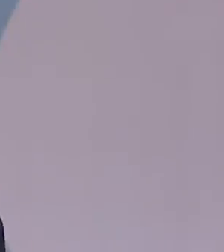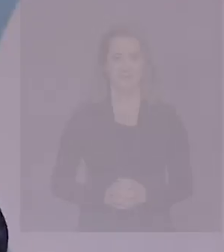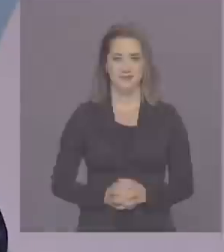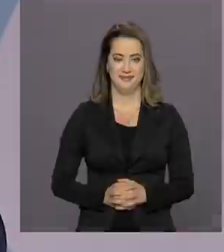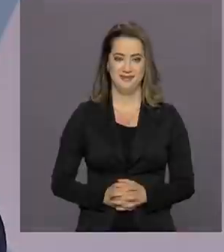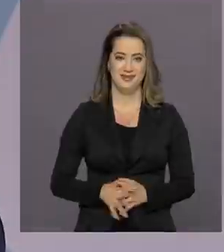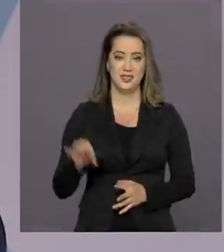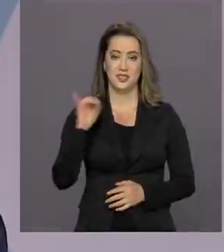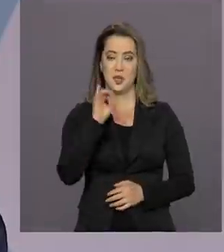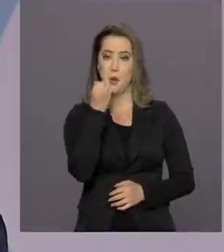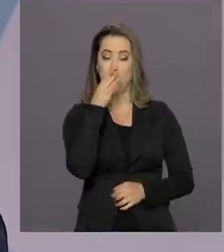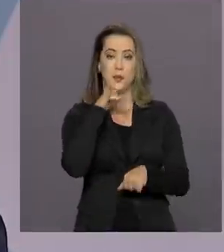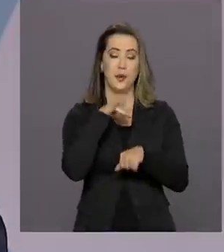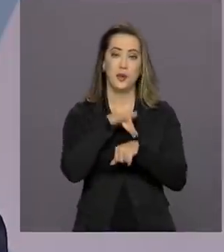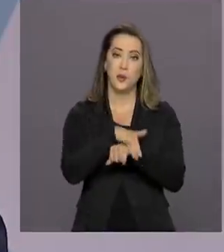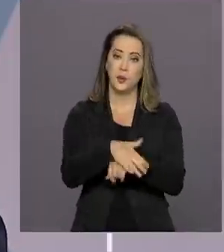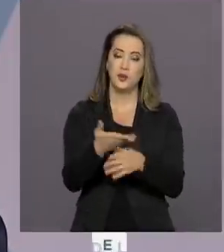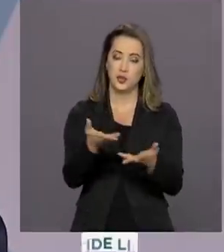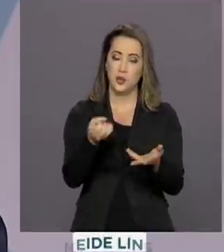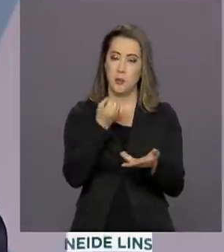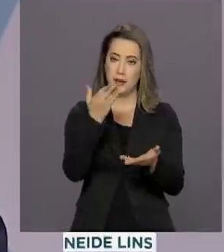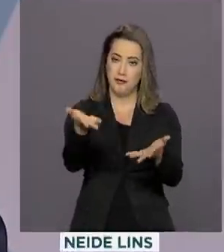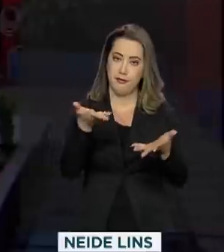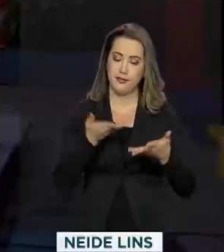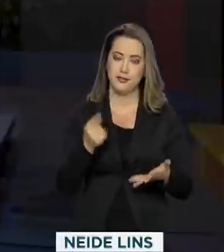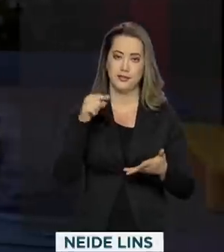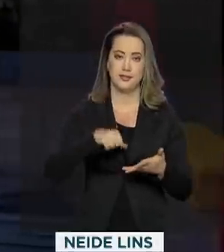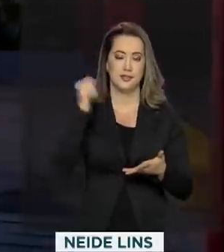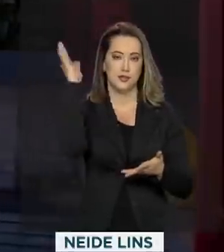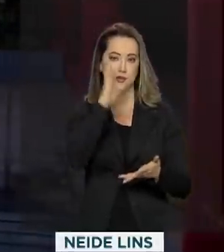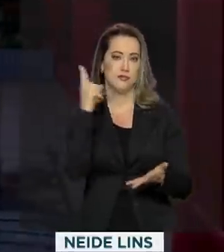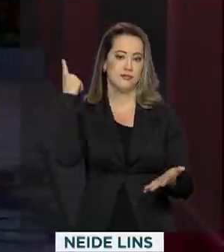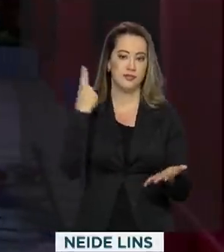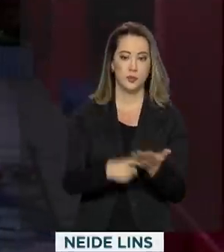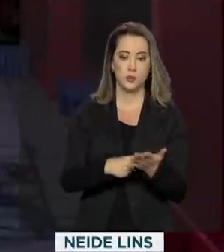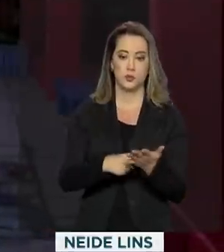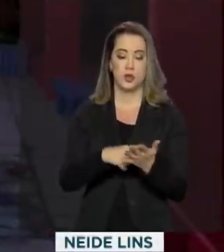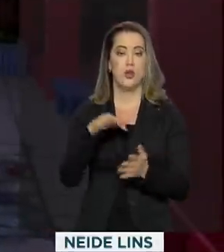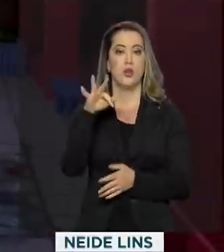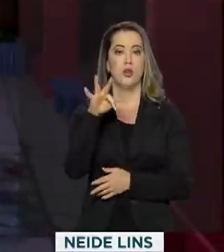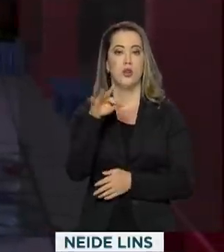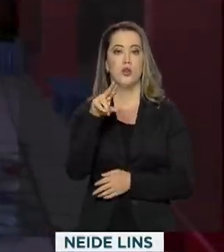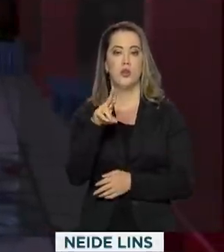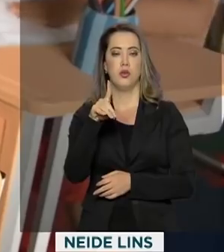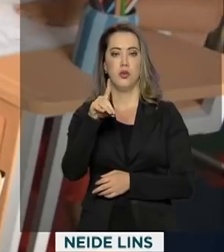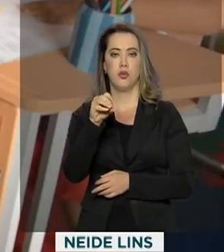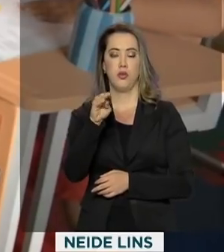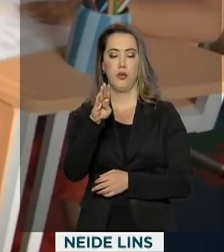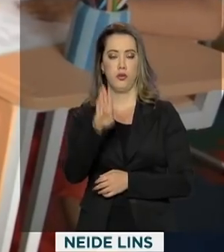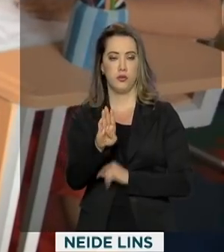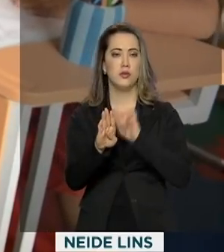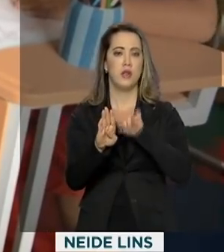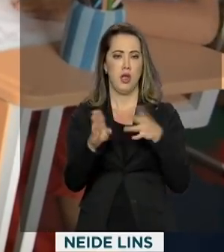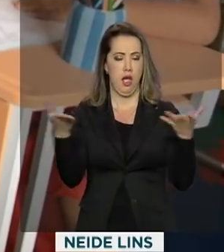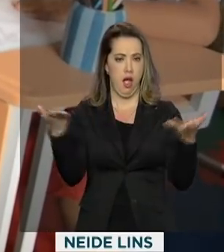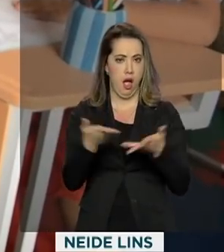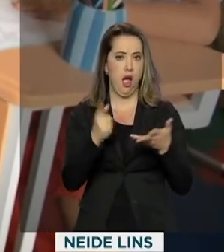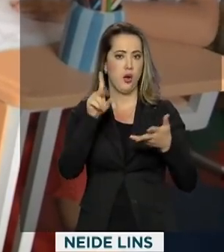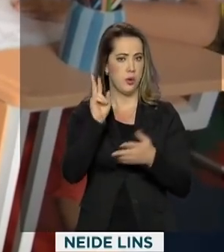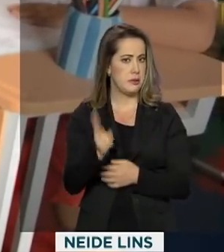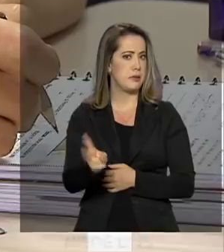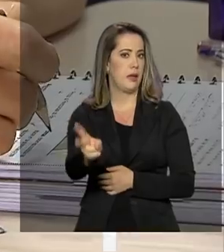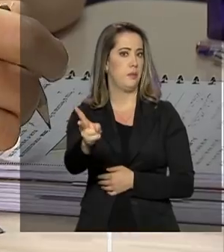Olá, boa noite e seja bem-vindo ao Brasil em Pauta. O Fundo de Manutenção e Desenvolvimento da Educação Básica agora é